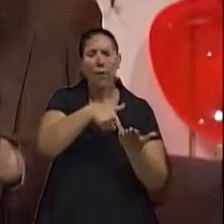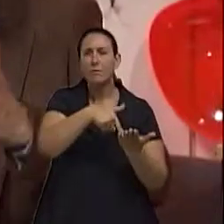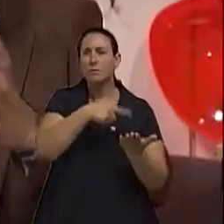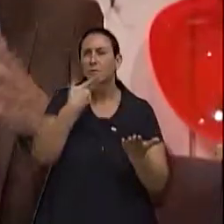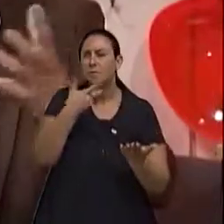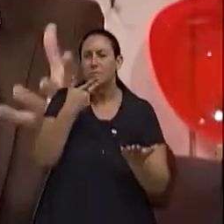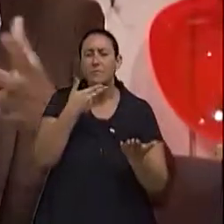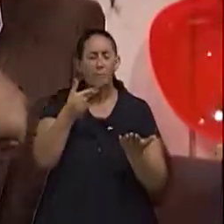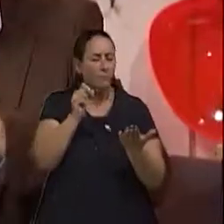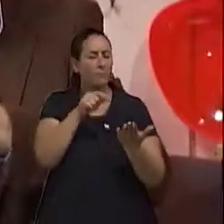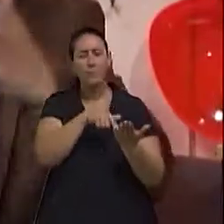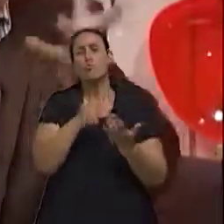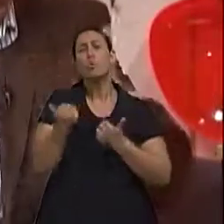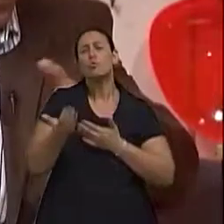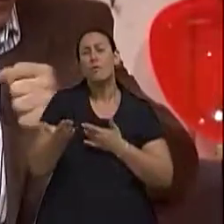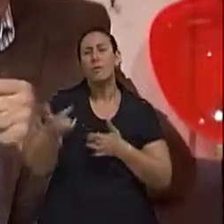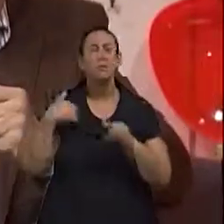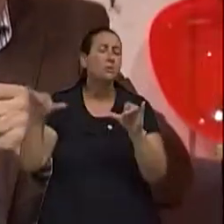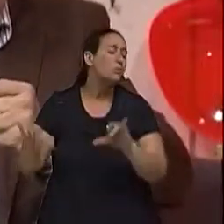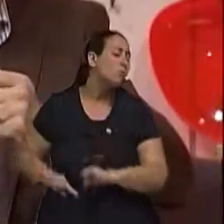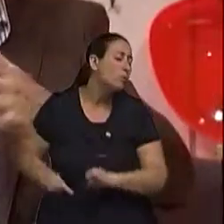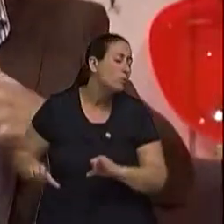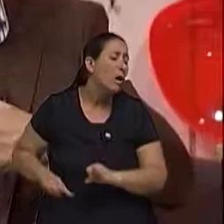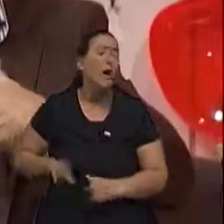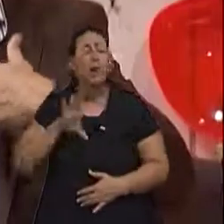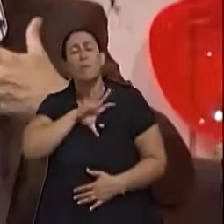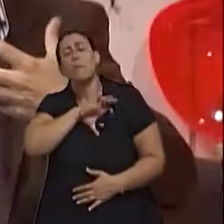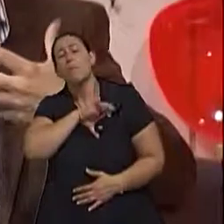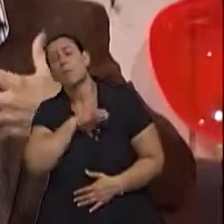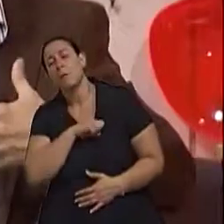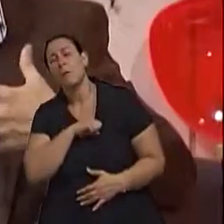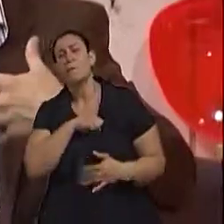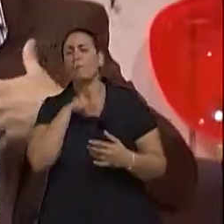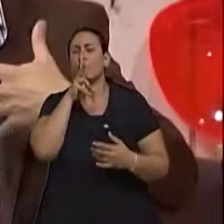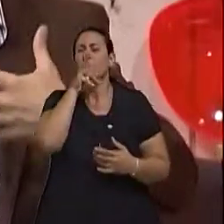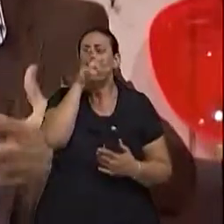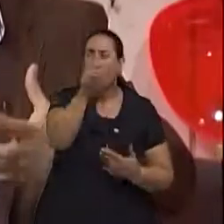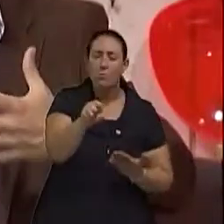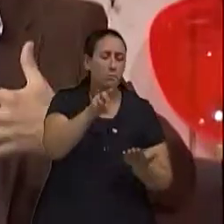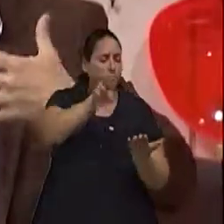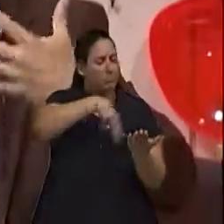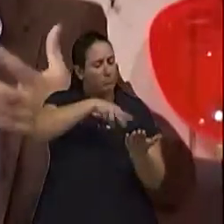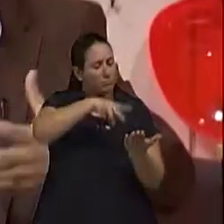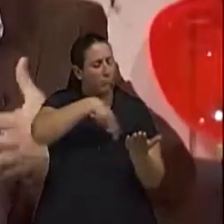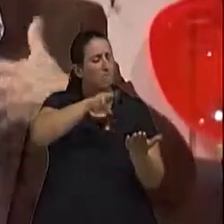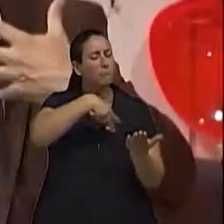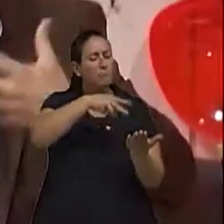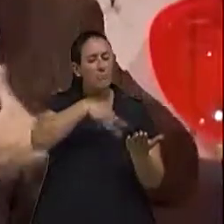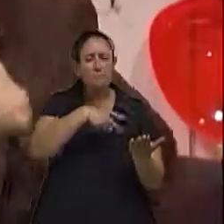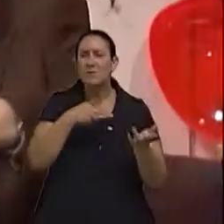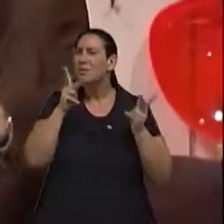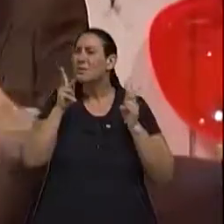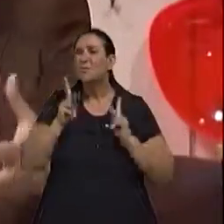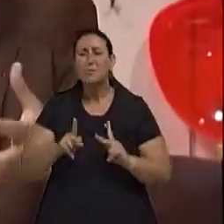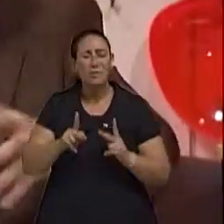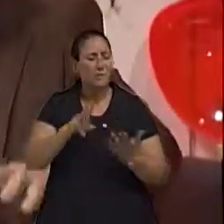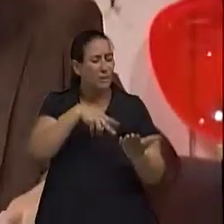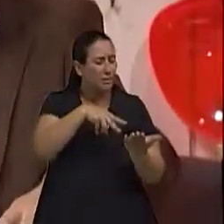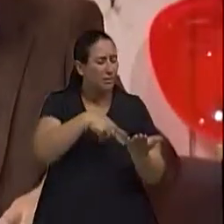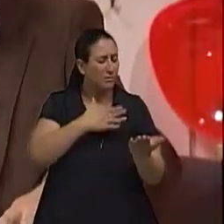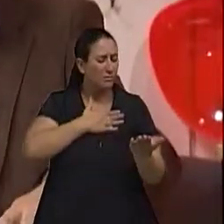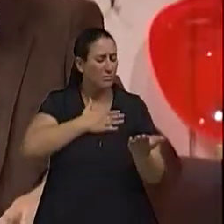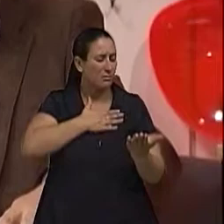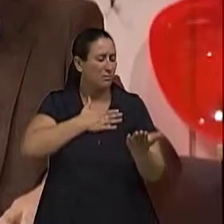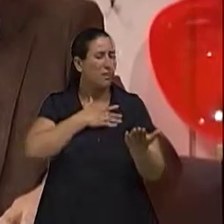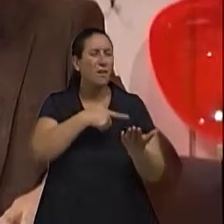o retrato de um jovem que sofria por amor. Então, isso acabou levando uma série de pessoas a seguirem esse